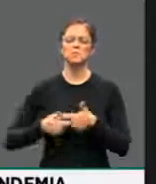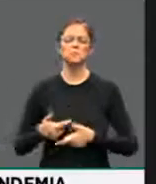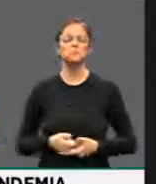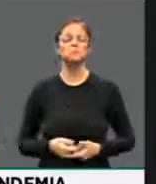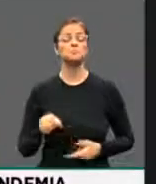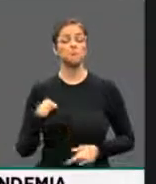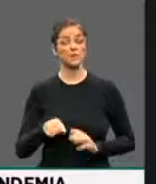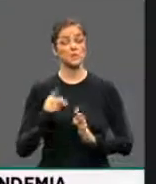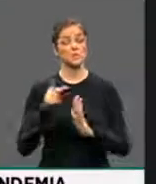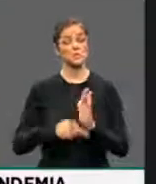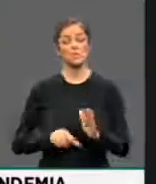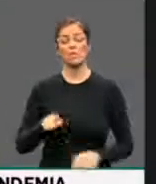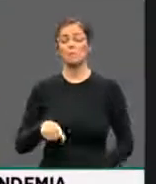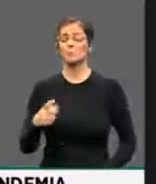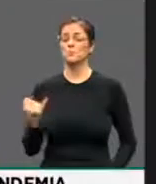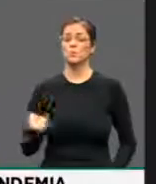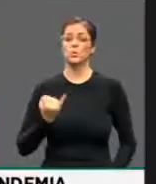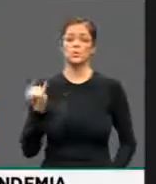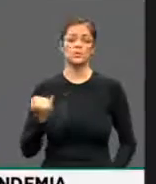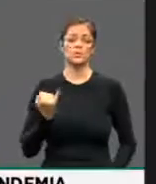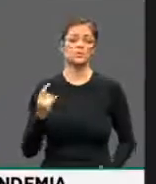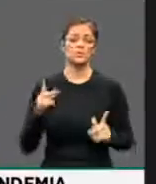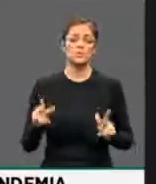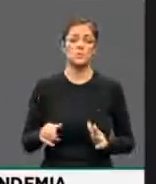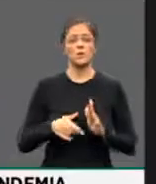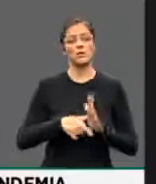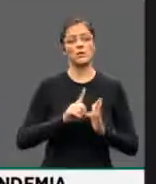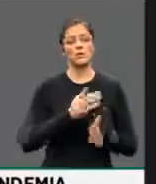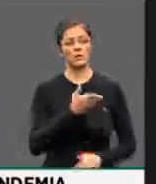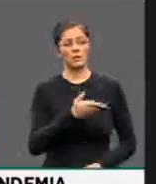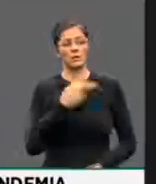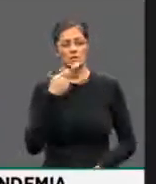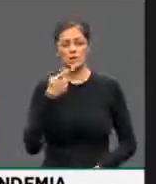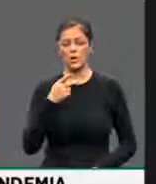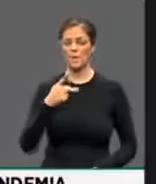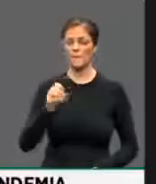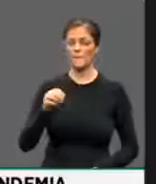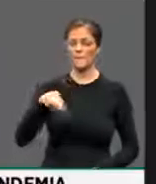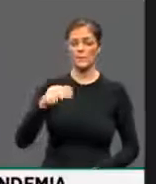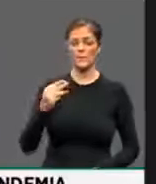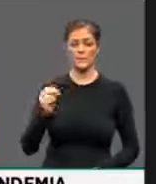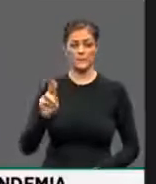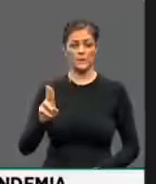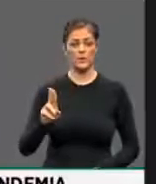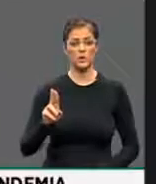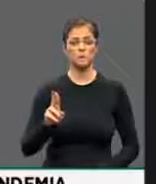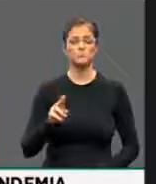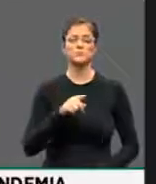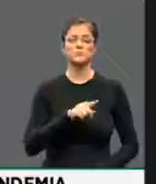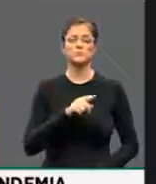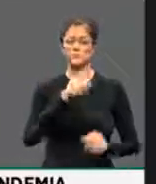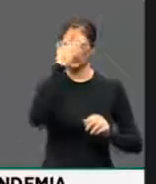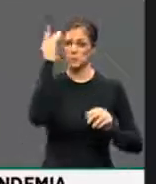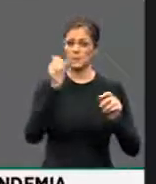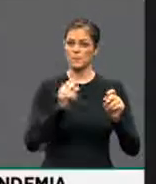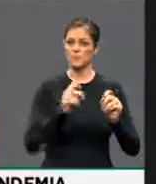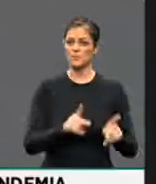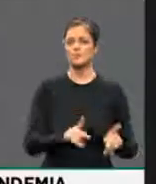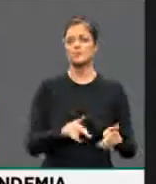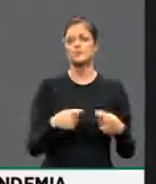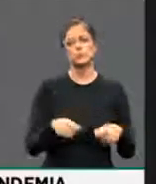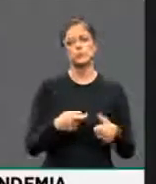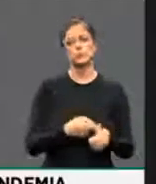é tão importante quanto esse que o deputado Pompeu acabou de dizer. A suspensão do pagamento dos consignados para aposentados.